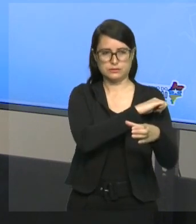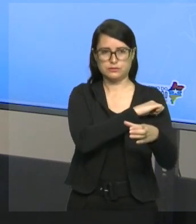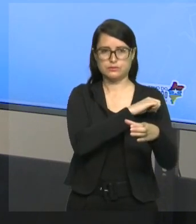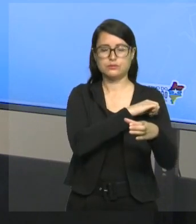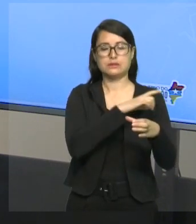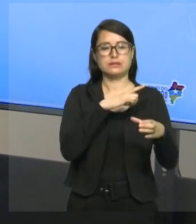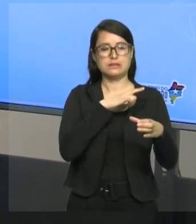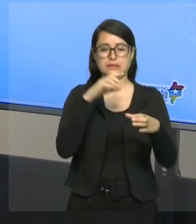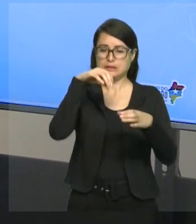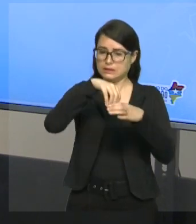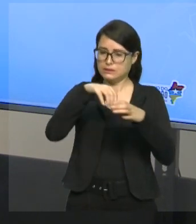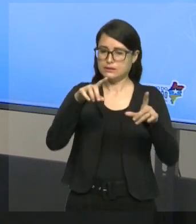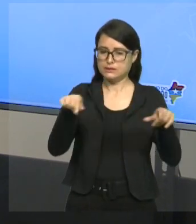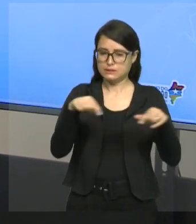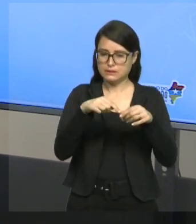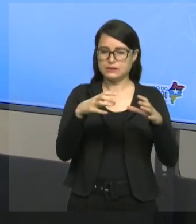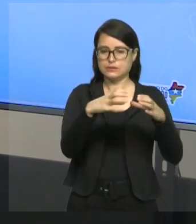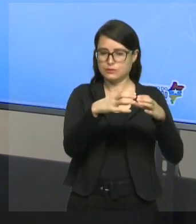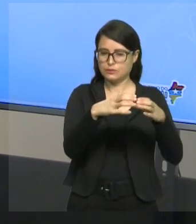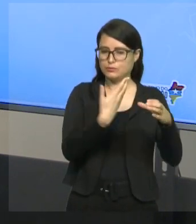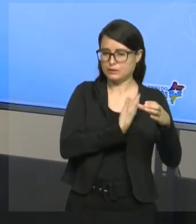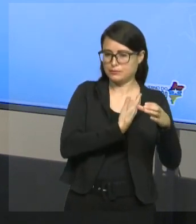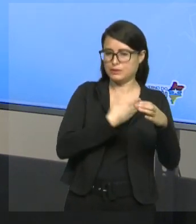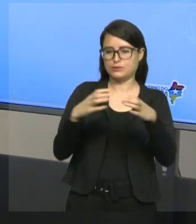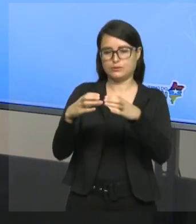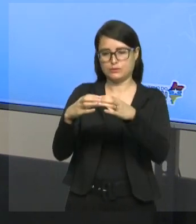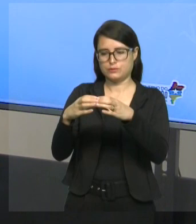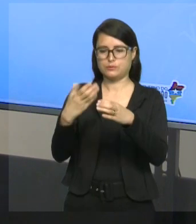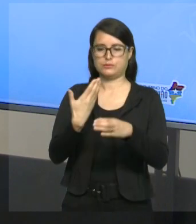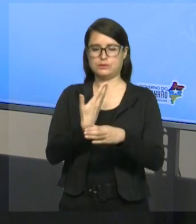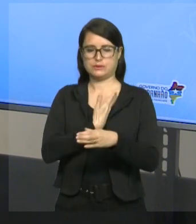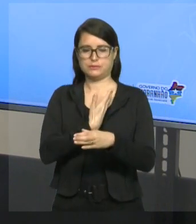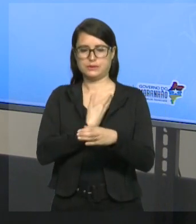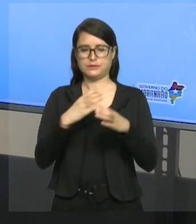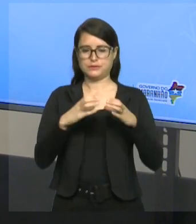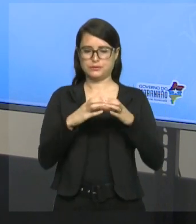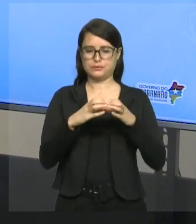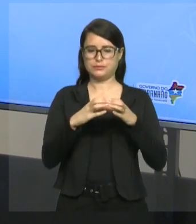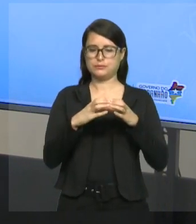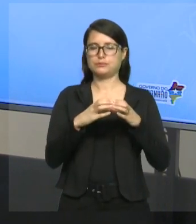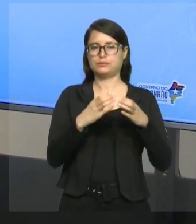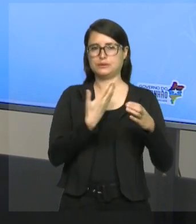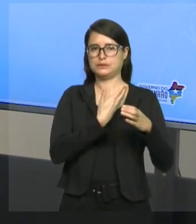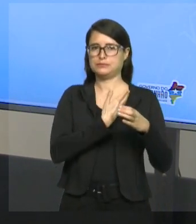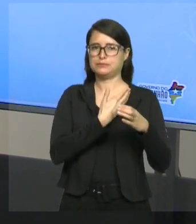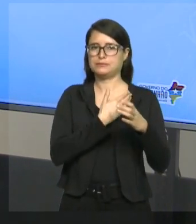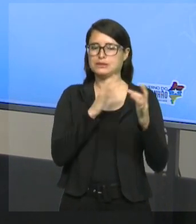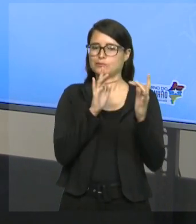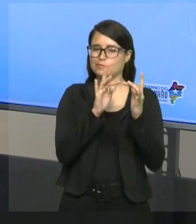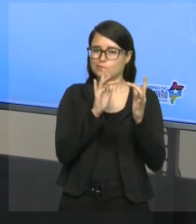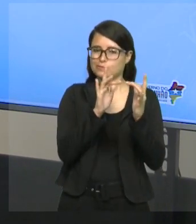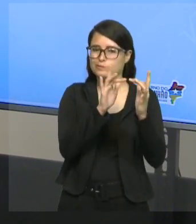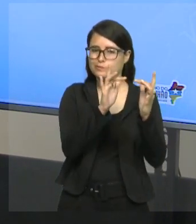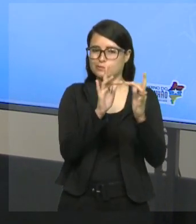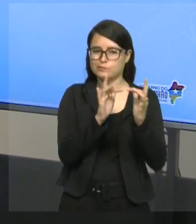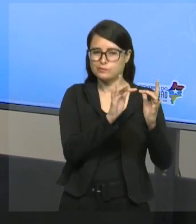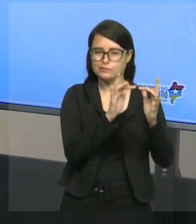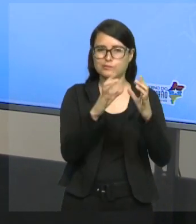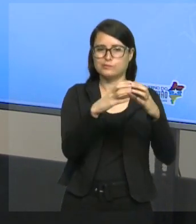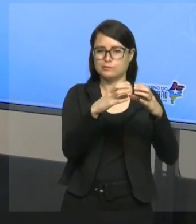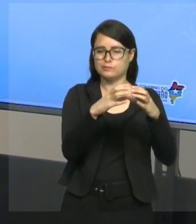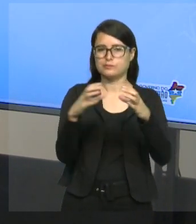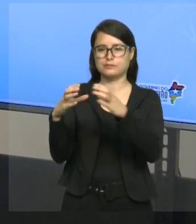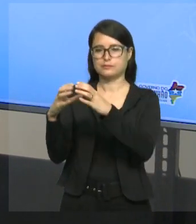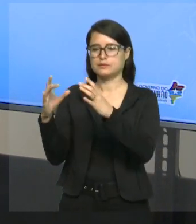menores. Grupinhos que vocês formam de amizade, que vocês têm mais intimidade. Esses grupos menores de alunos são